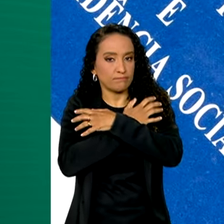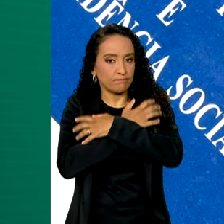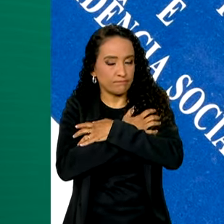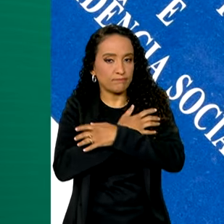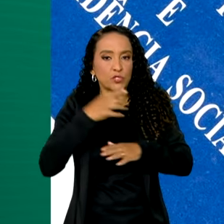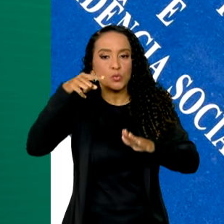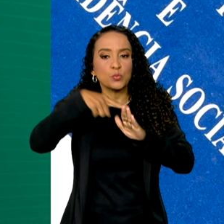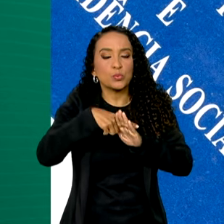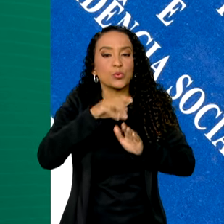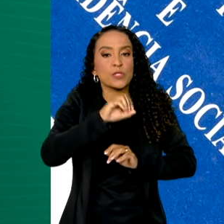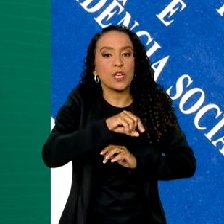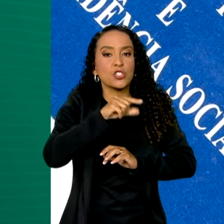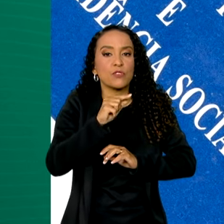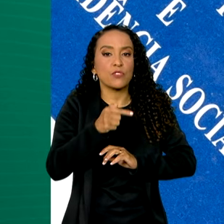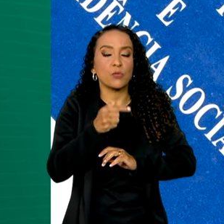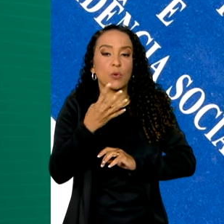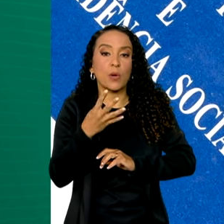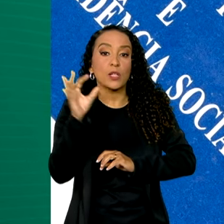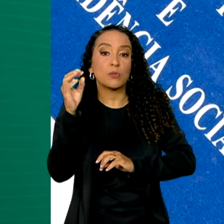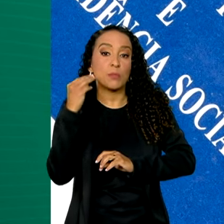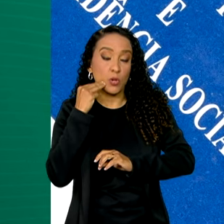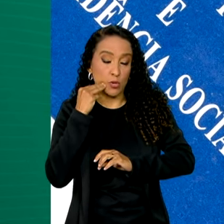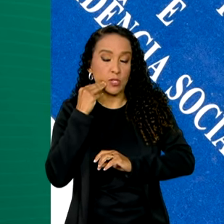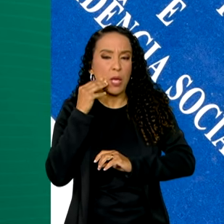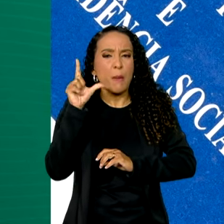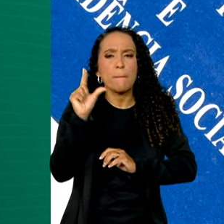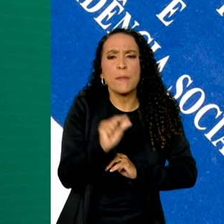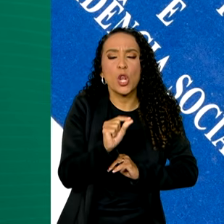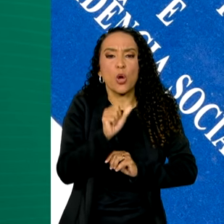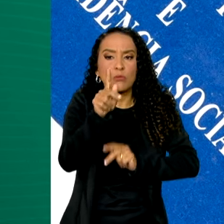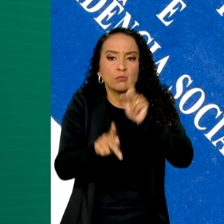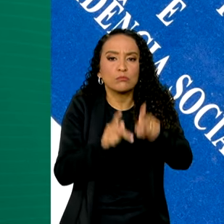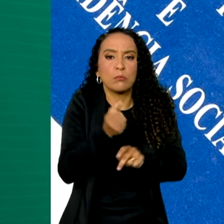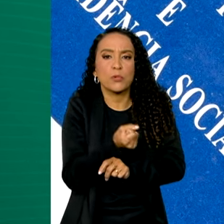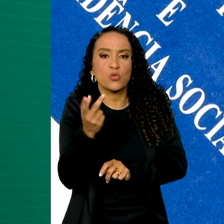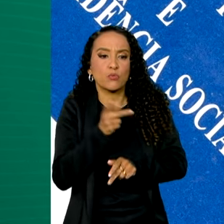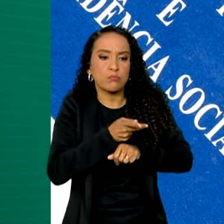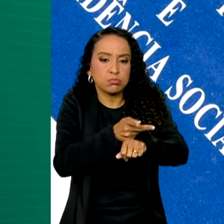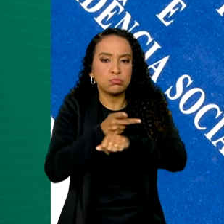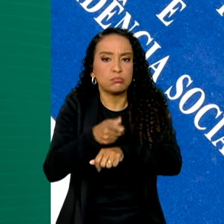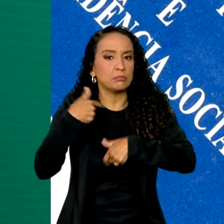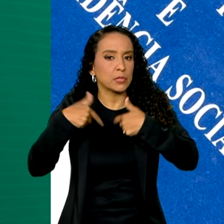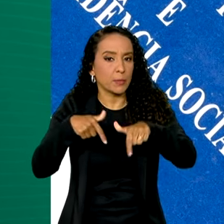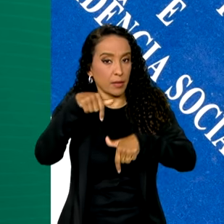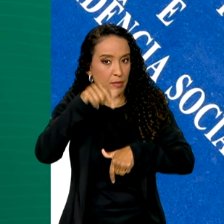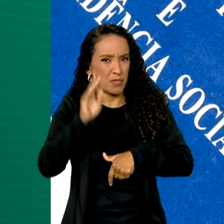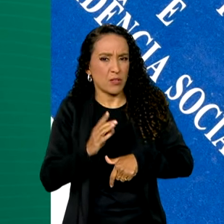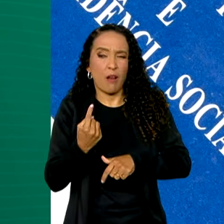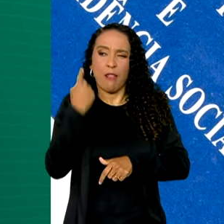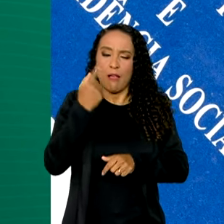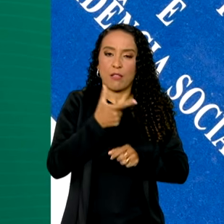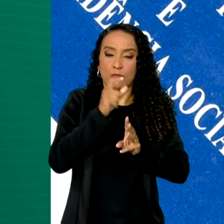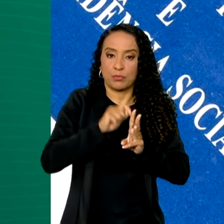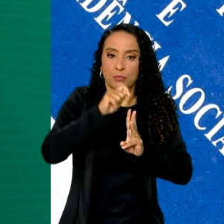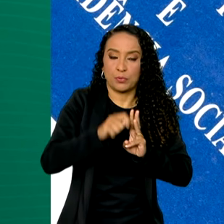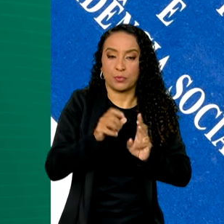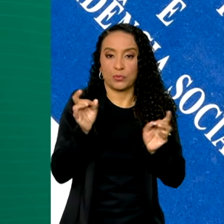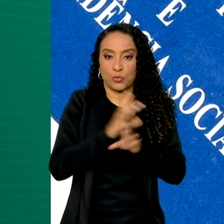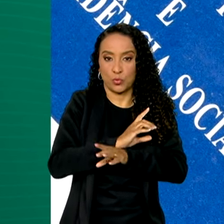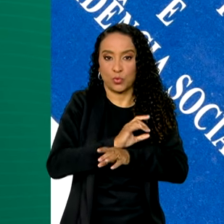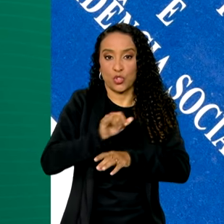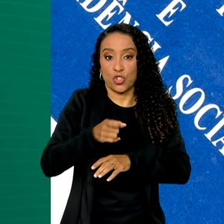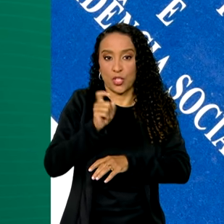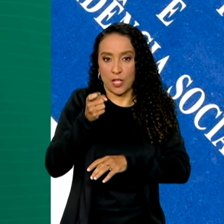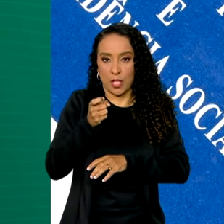caiu para 7,4 milhões, menor número de pessoas procurando por uma ocupação no país desde o trimestre encerrado em